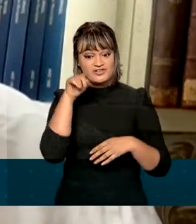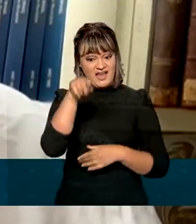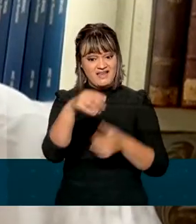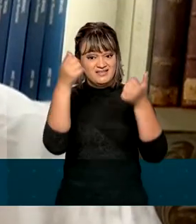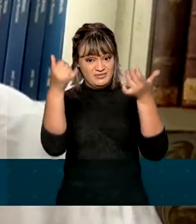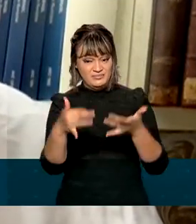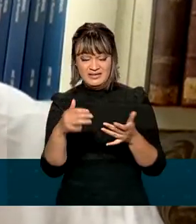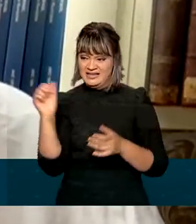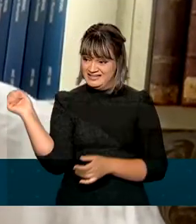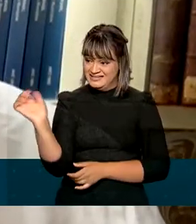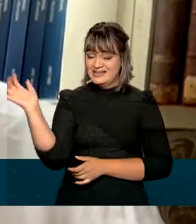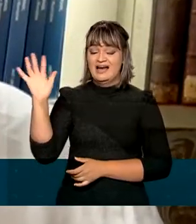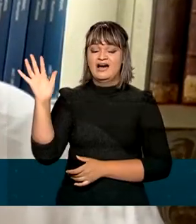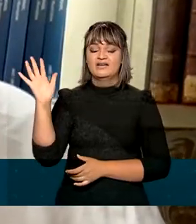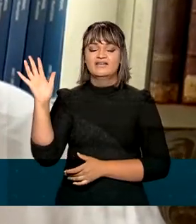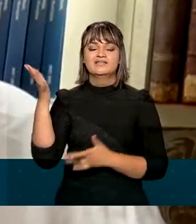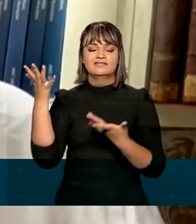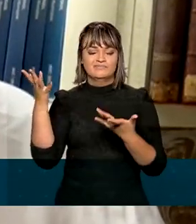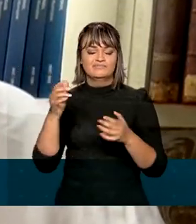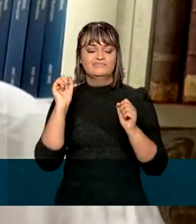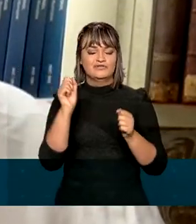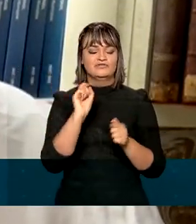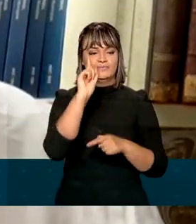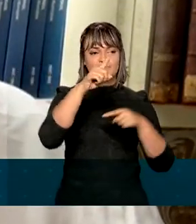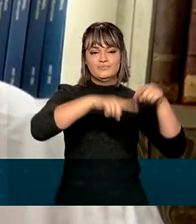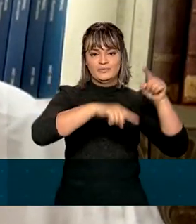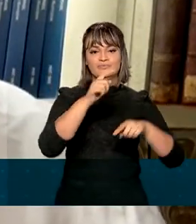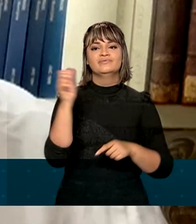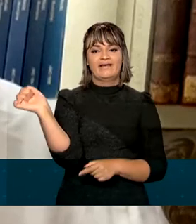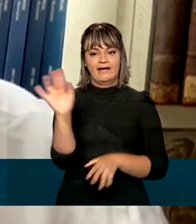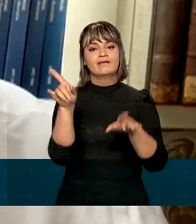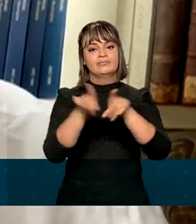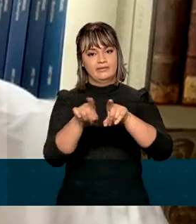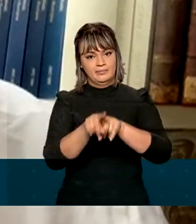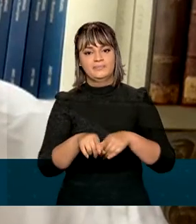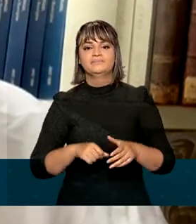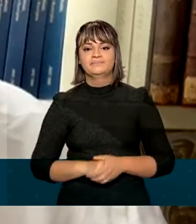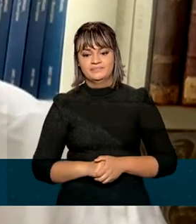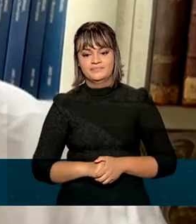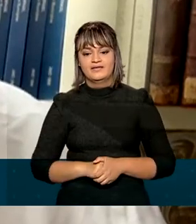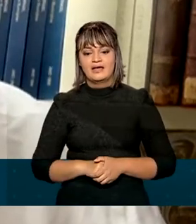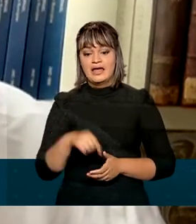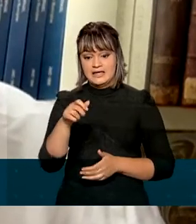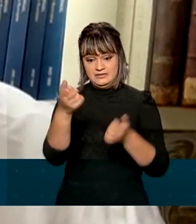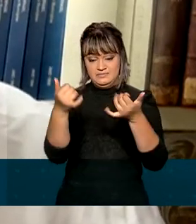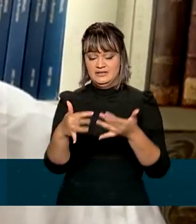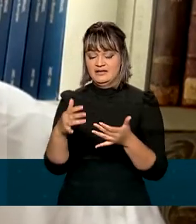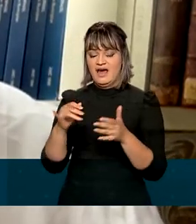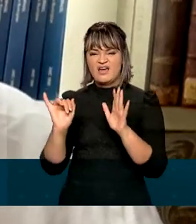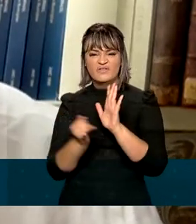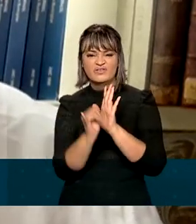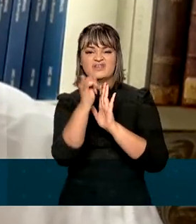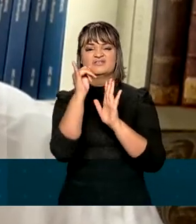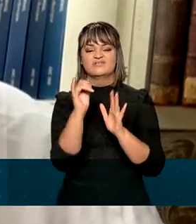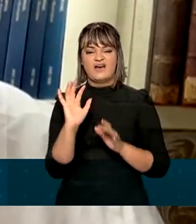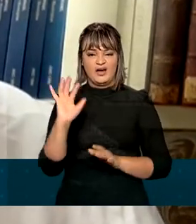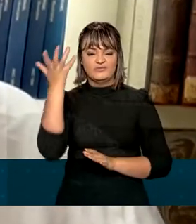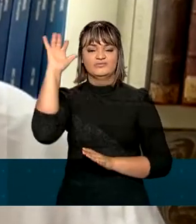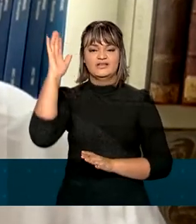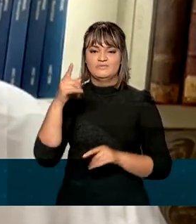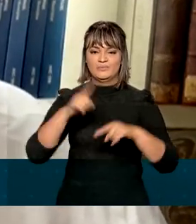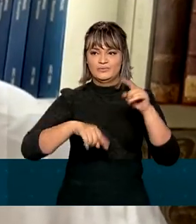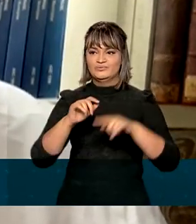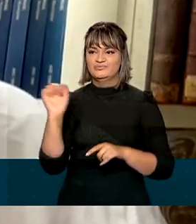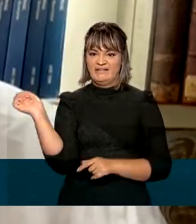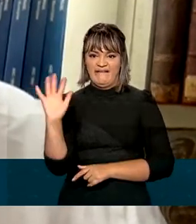que a alta reflete nos preços de vários produtos. Os combustíveis acabam afetando a inflação e encarecendo o preço de